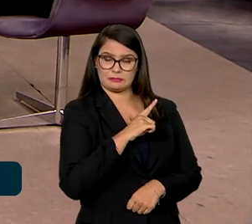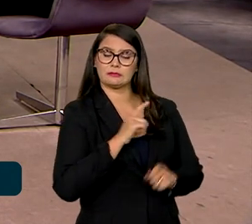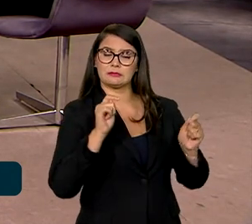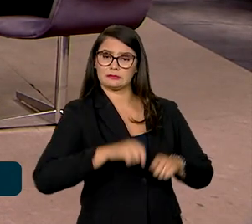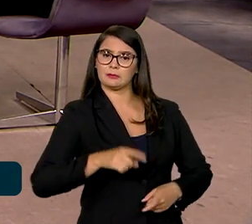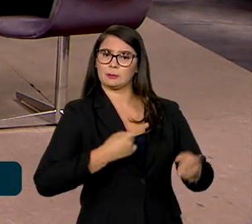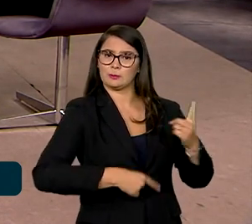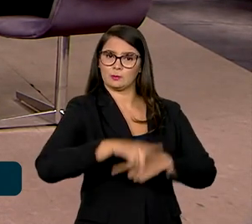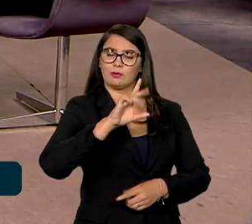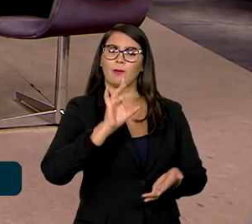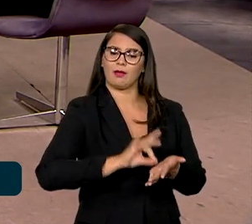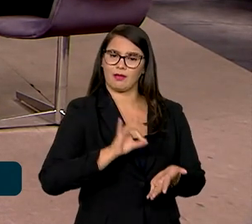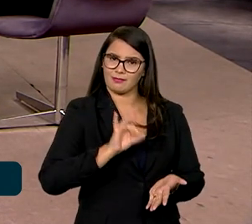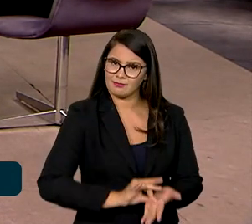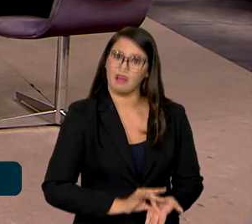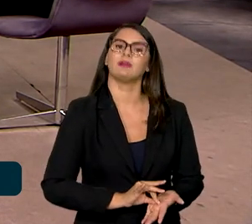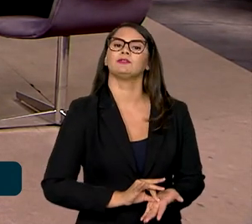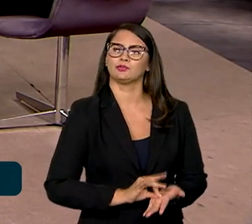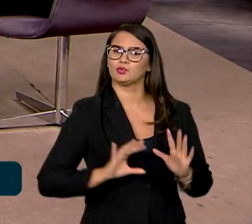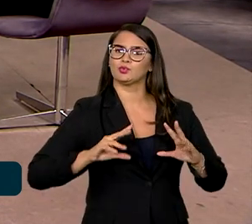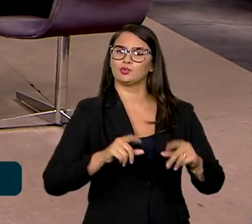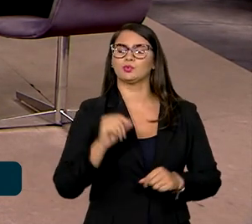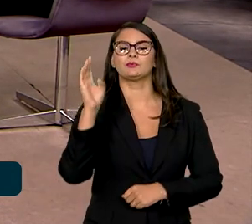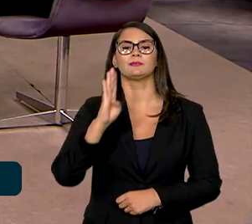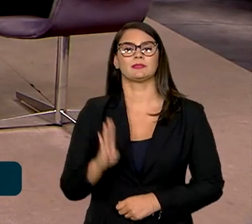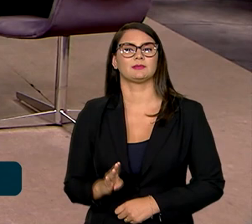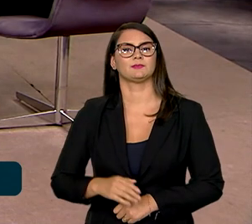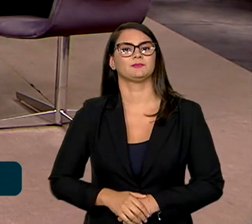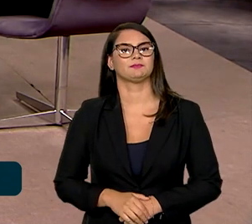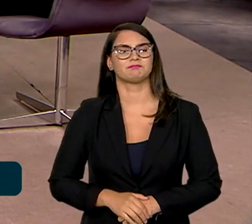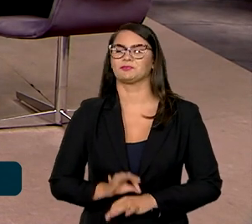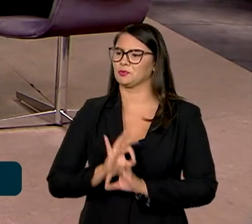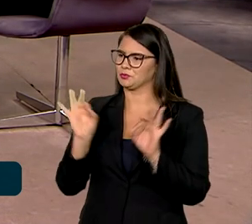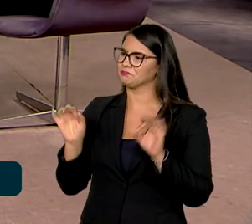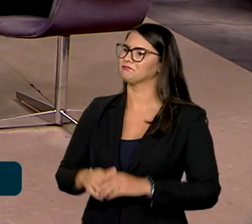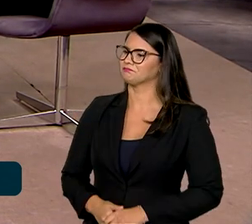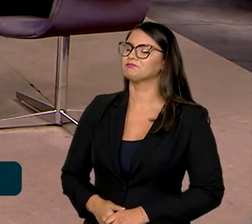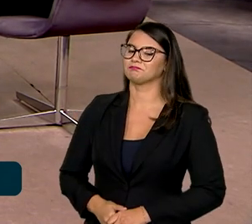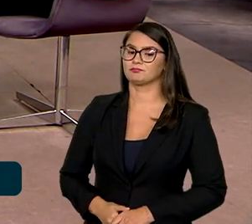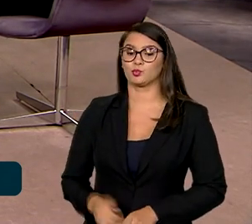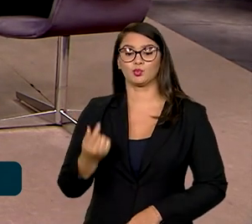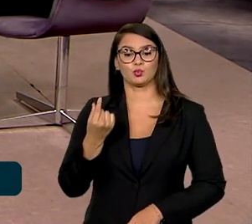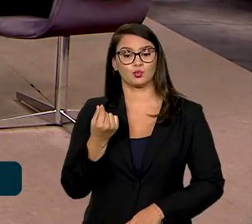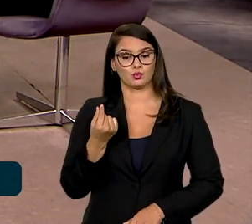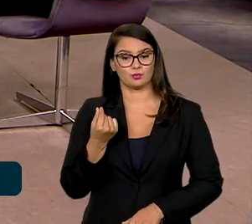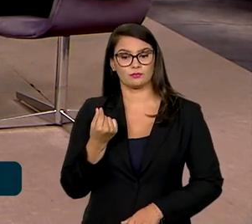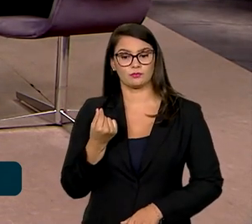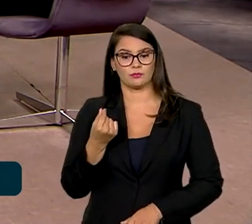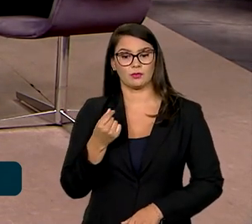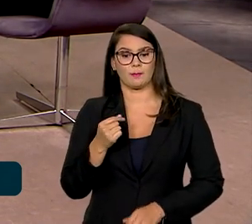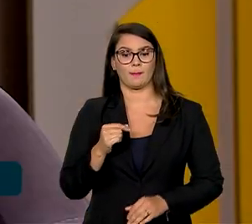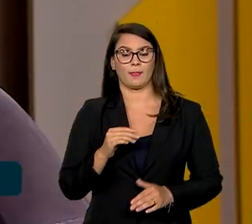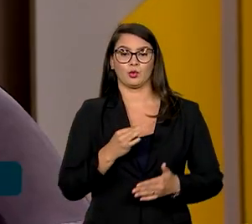possa se transformar numa realidade concreta de todos os brasileiros. Excelente. Secretário, e esses recursos que são provenientes do